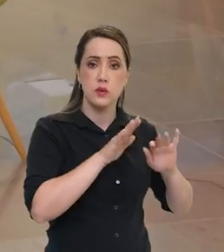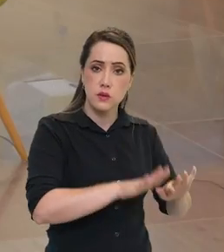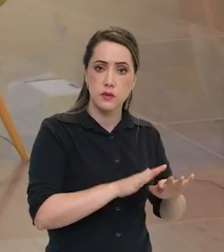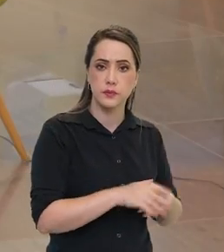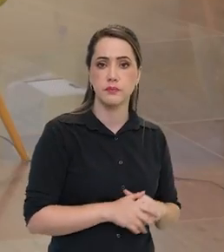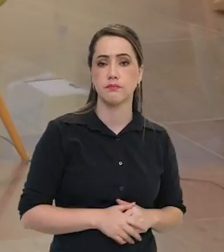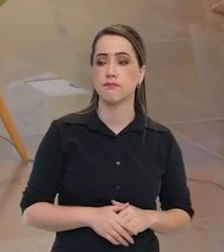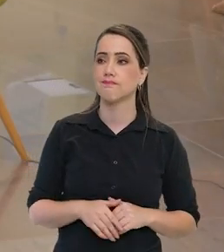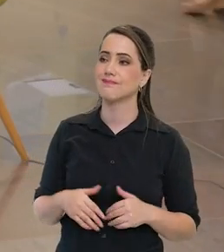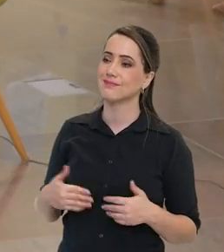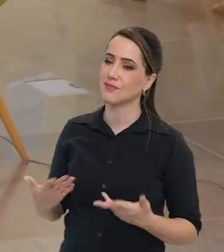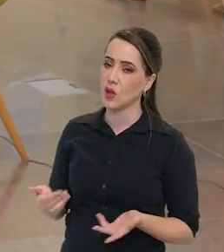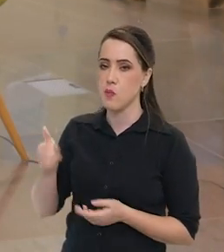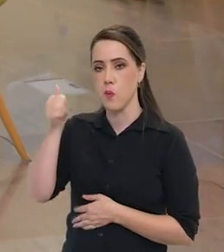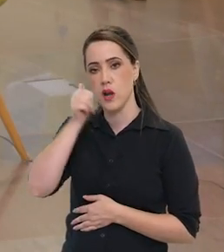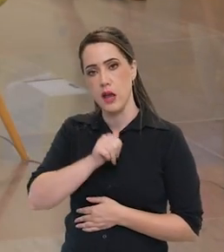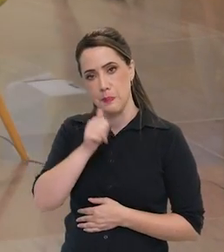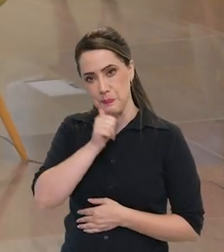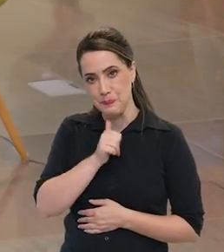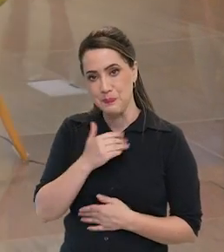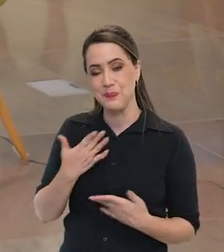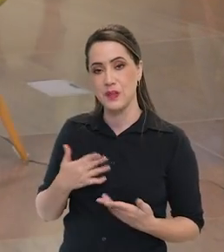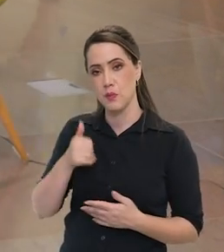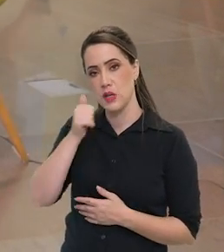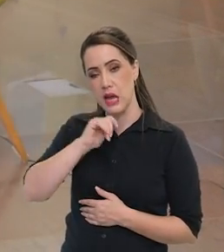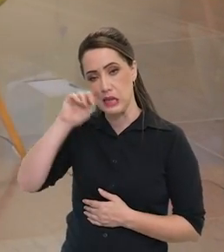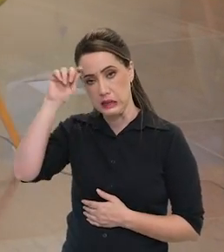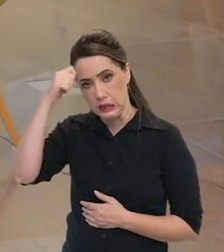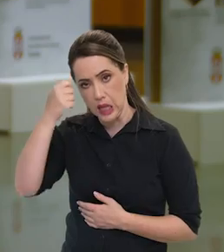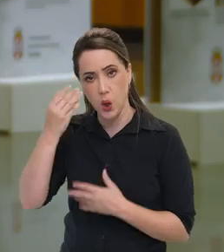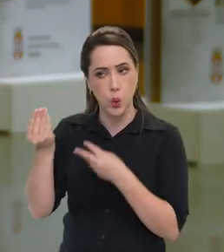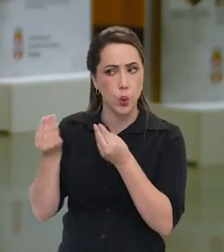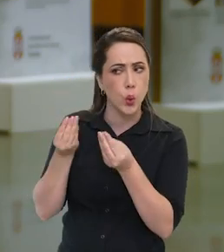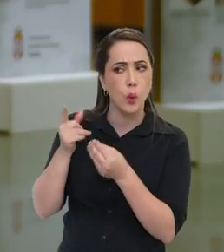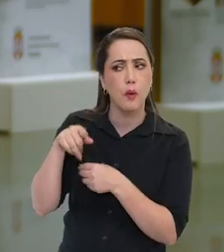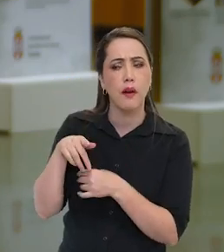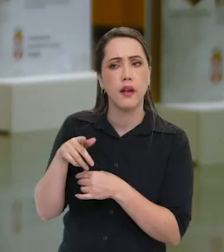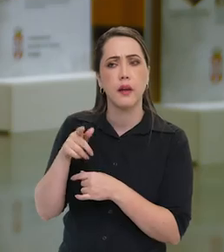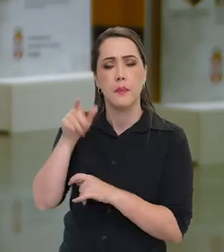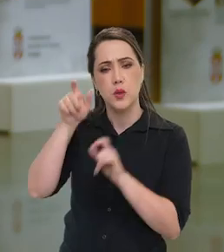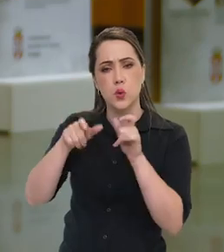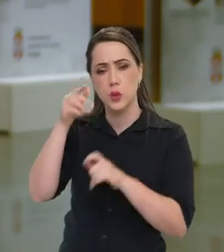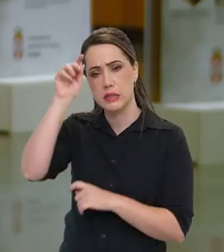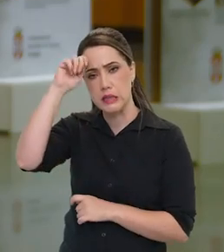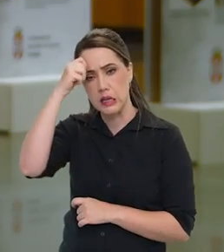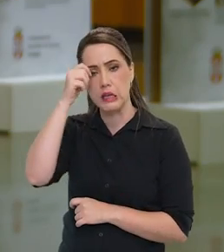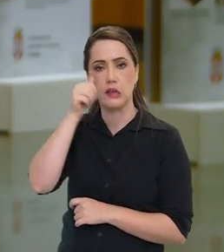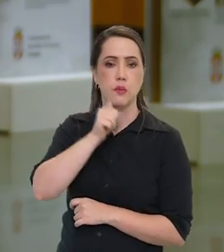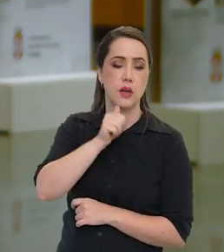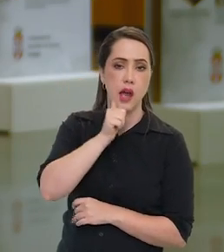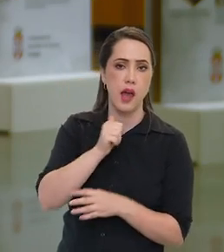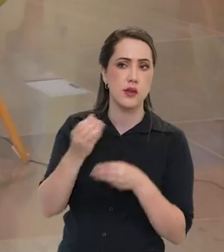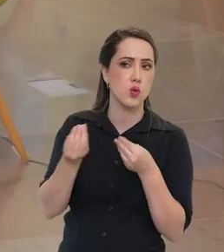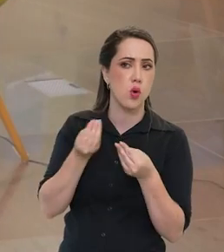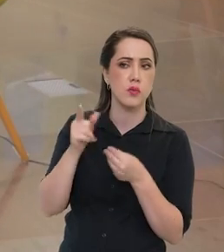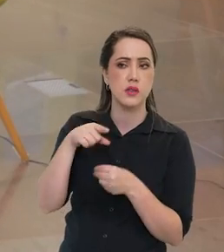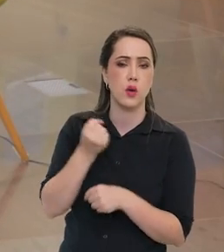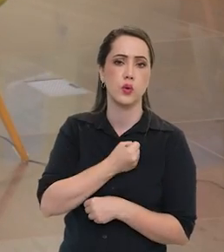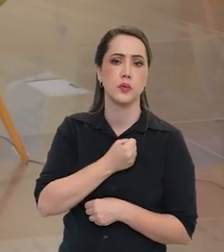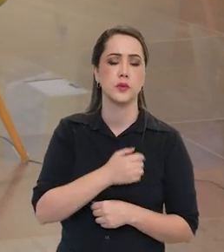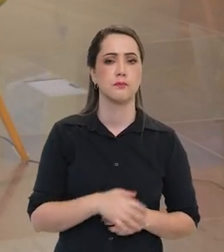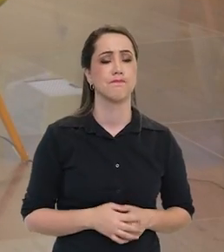pessoal. E mulheres? Presença das mulheres, presença dos negros, como está hoje e como fazer para aumentar?